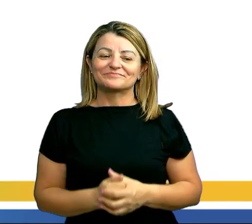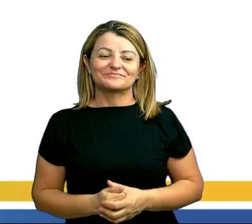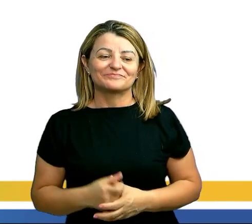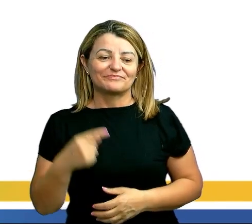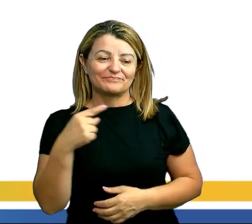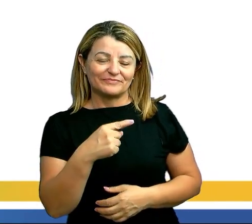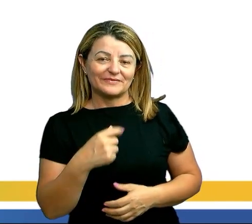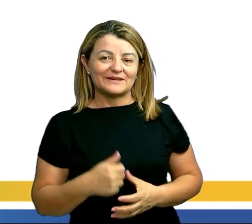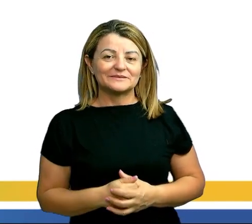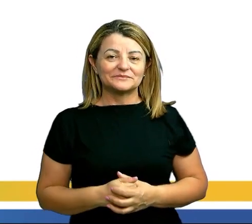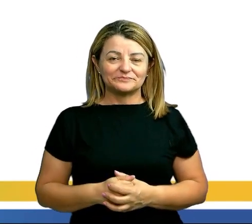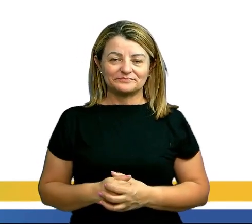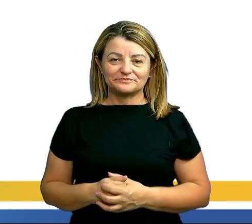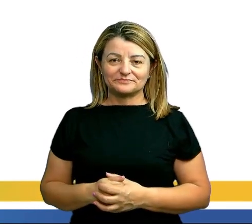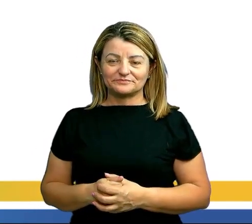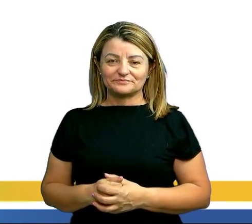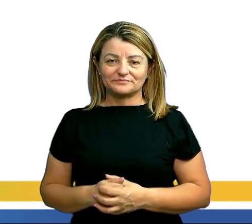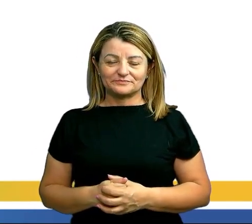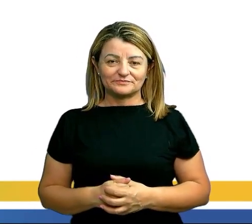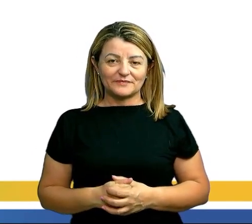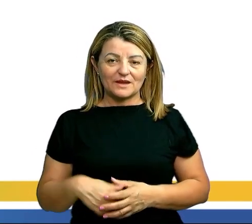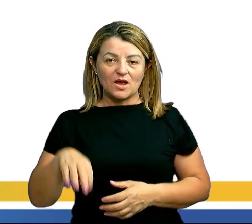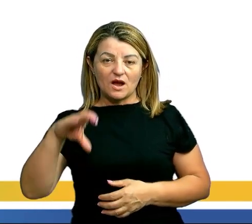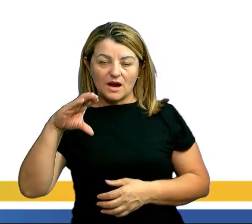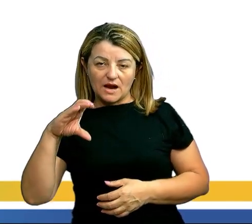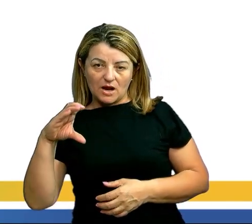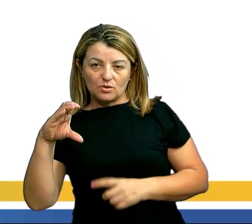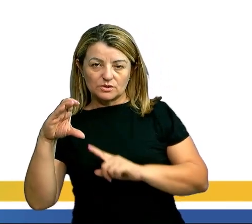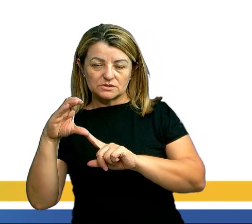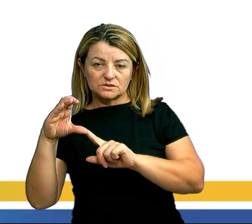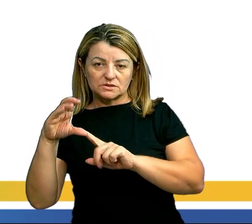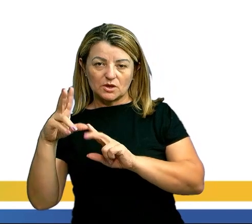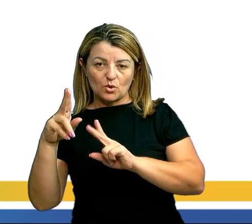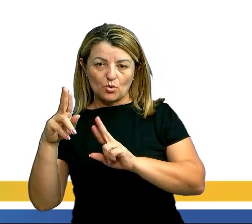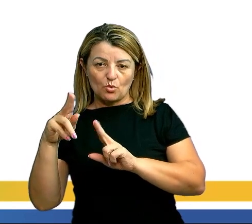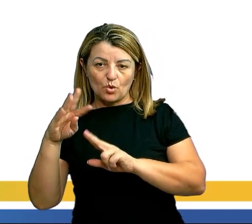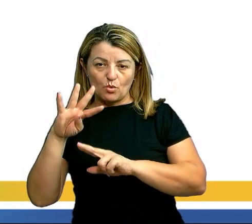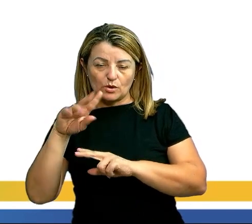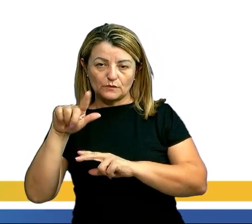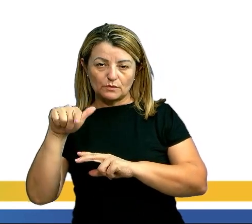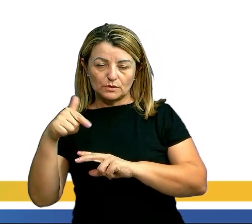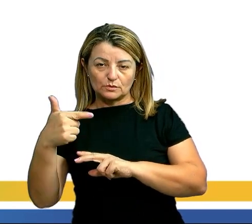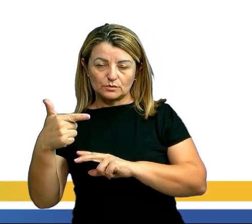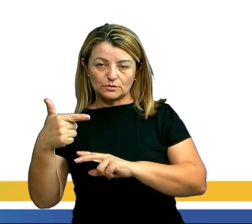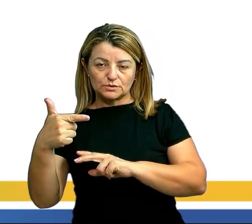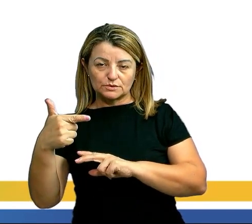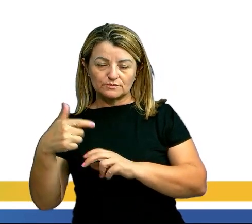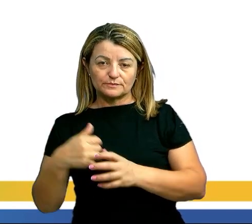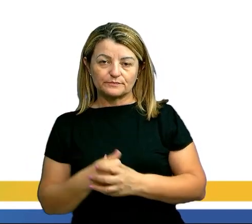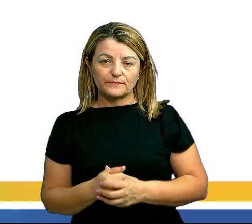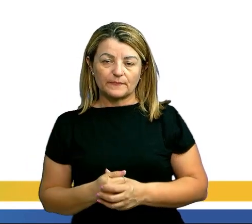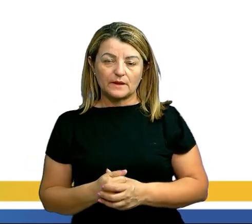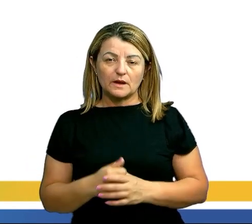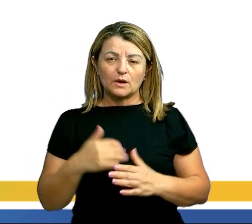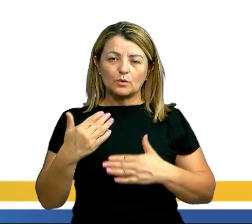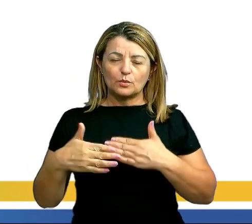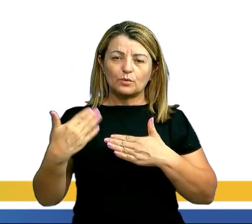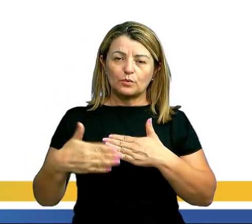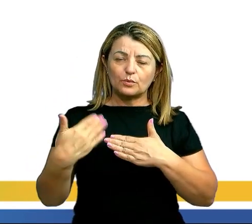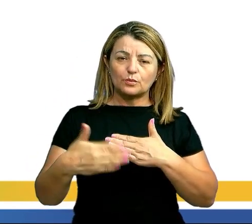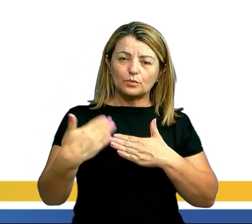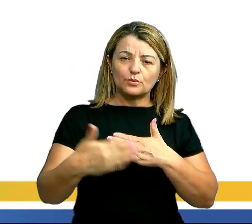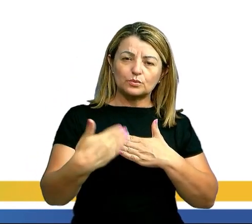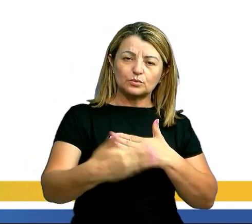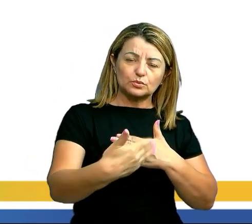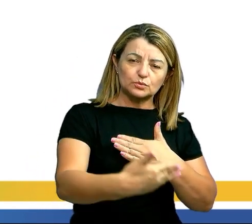temos o seguinte adotando uma caloria como sendo igual a 4,2 joules e considerando que durante a realização de todas